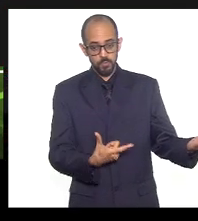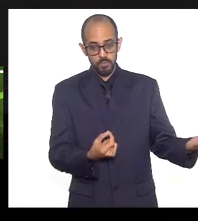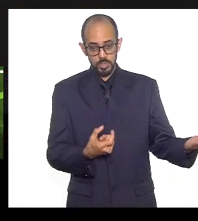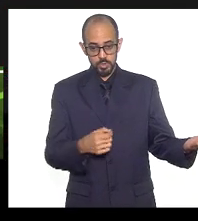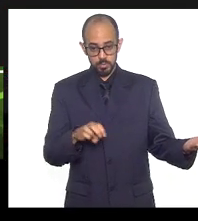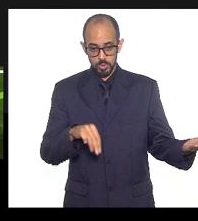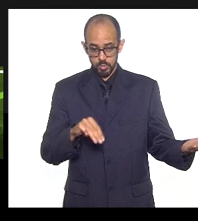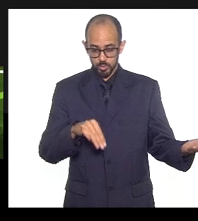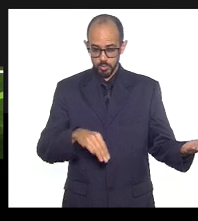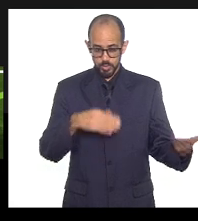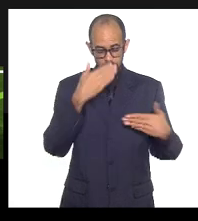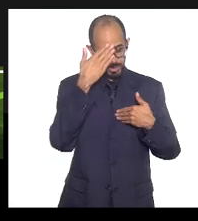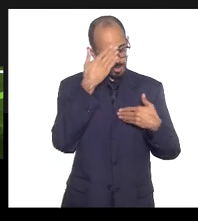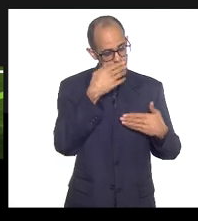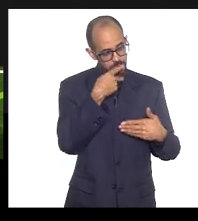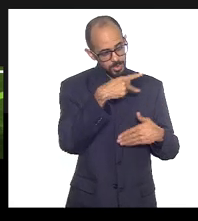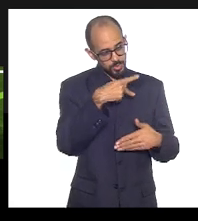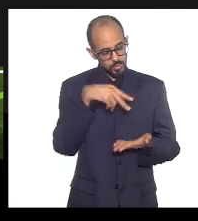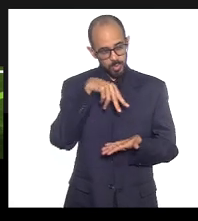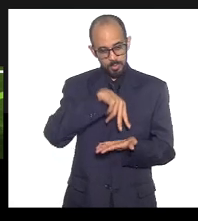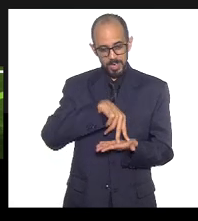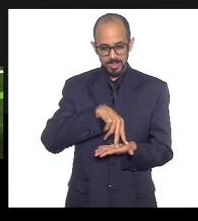agradecendo aqui a sua presença.